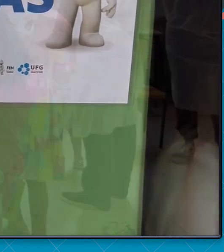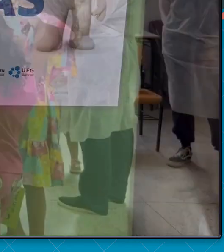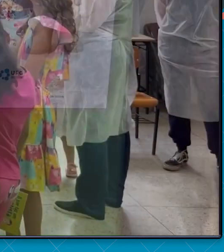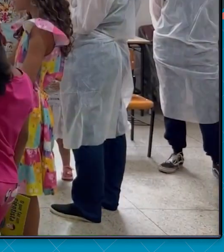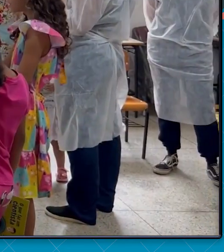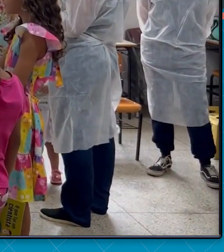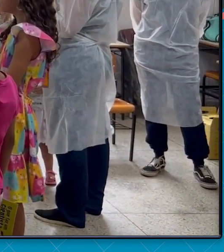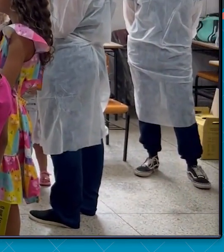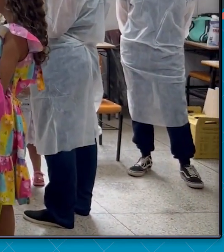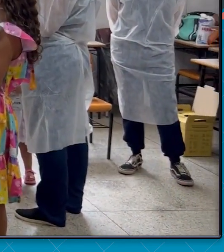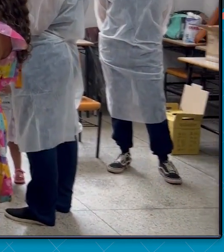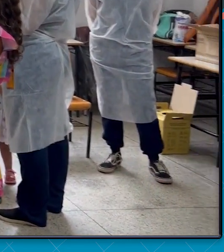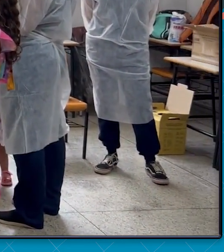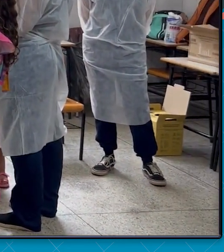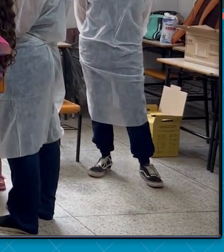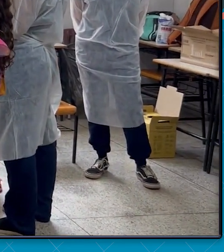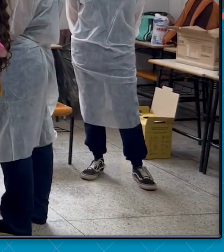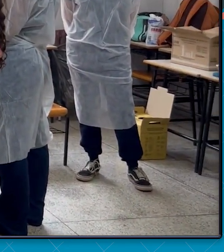Obrigada. Obrigada.